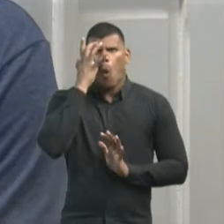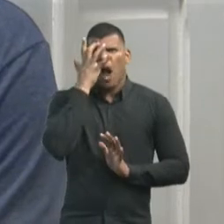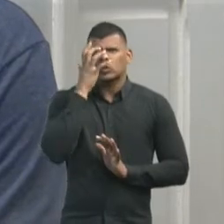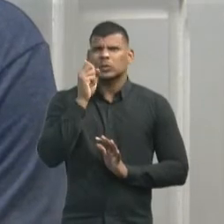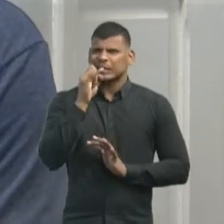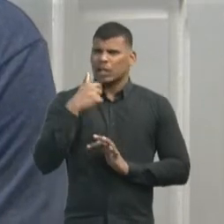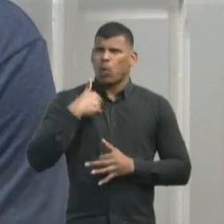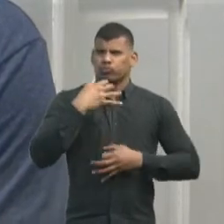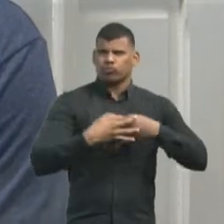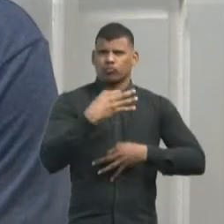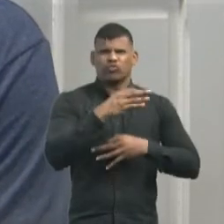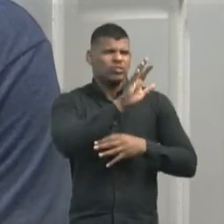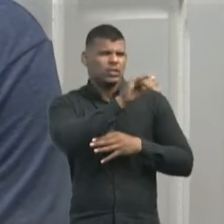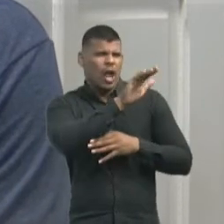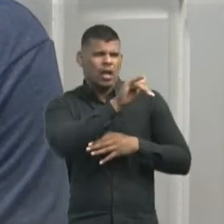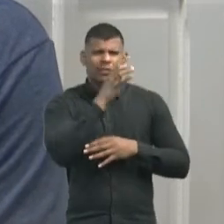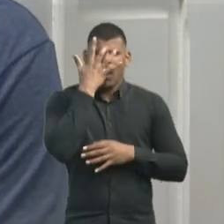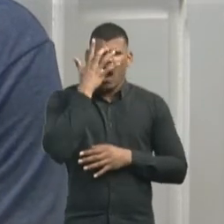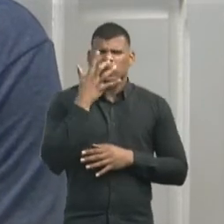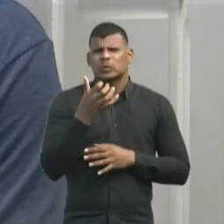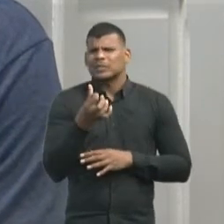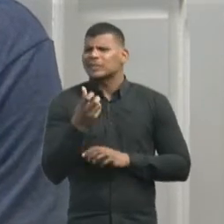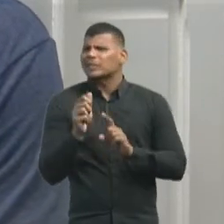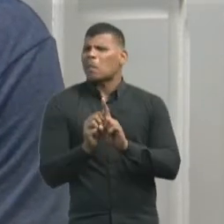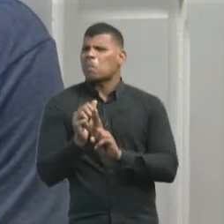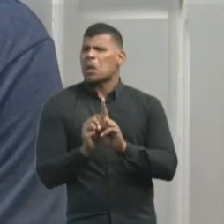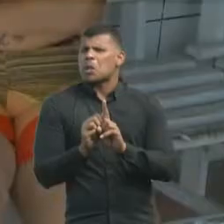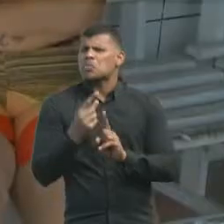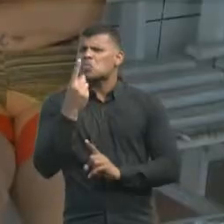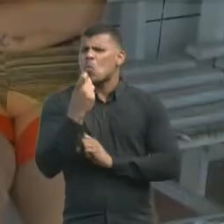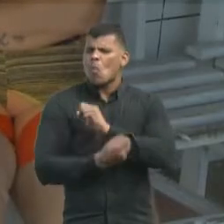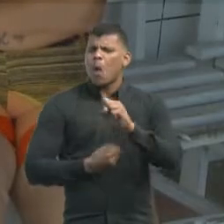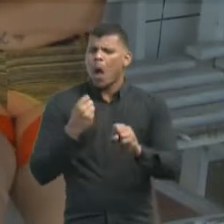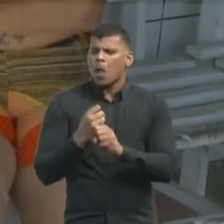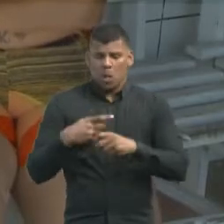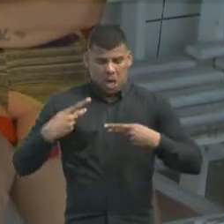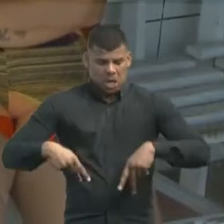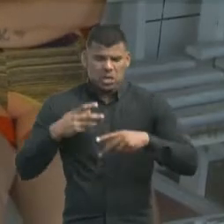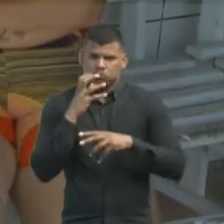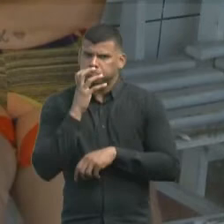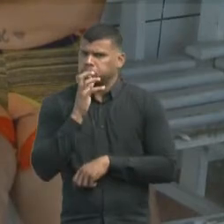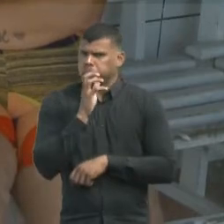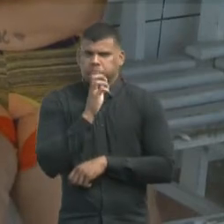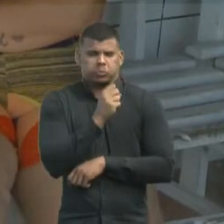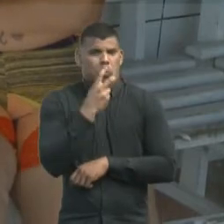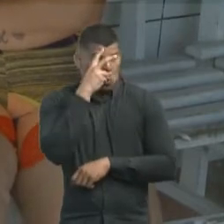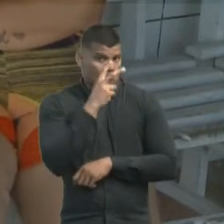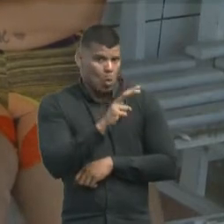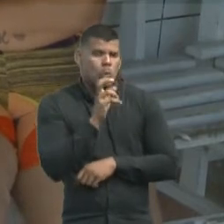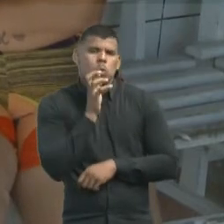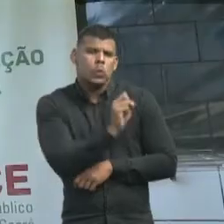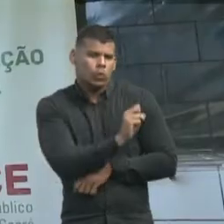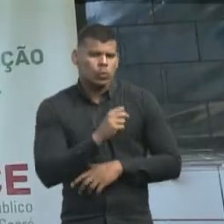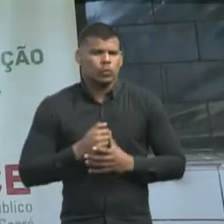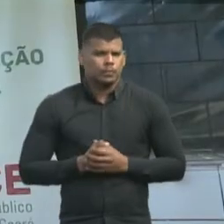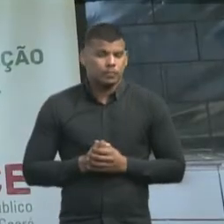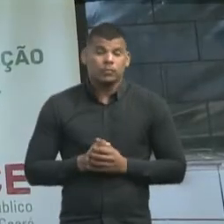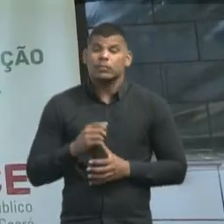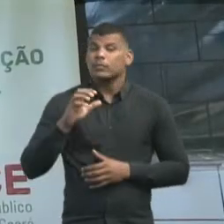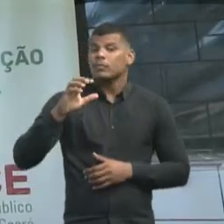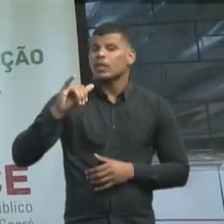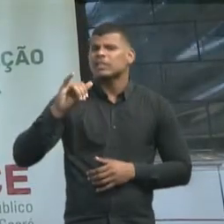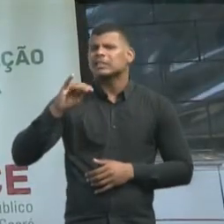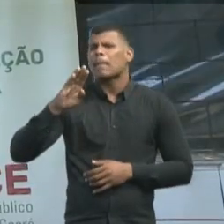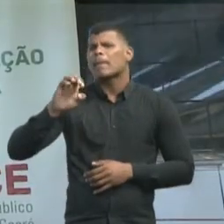meses a um ano. Aqui, em dois dias, resolvi tudo. A Sibélia procurou o núcleo de mediação comunitária da